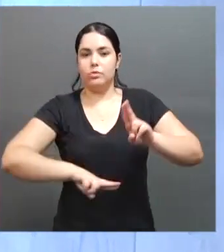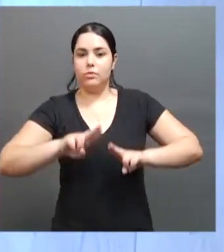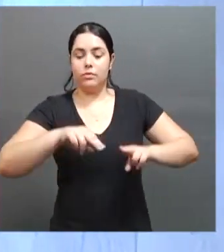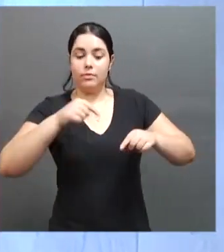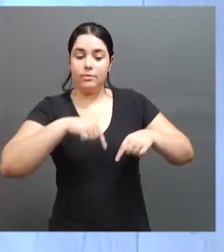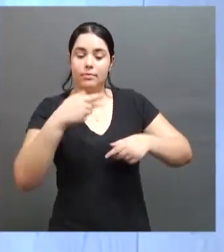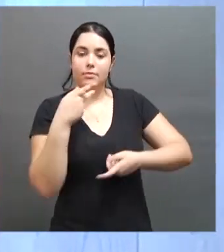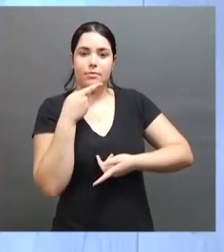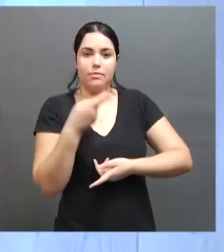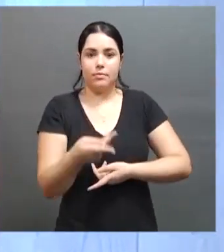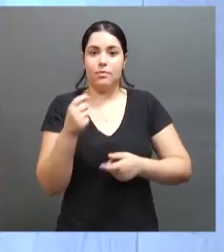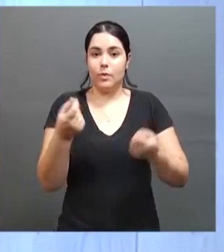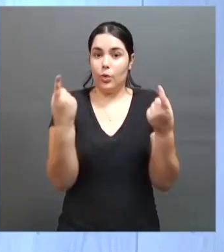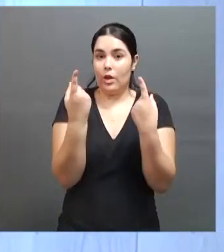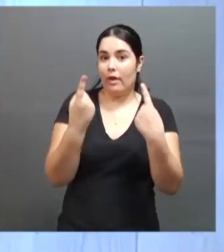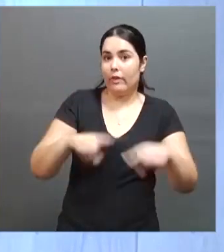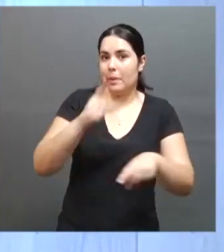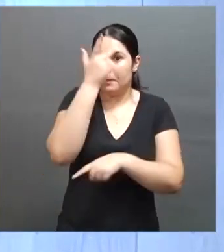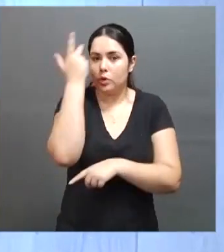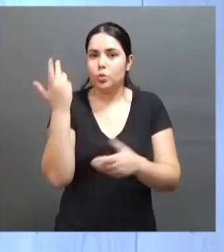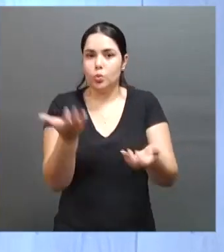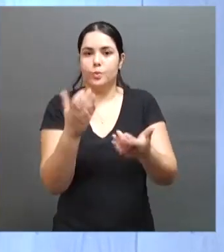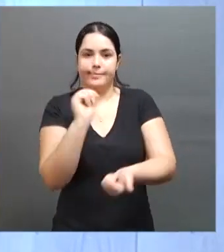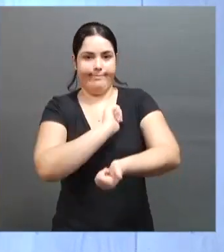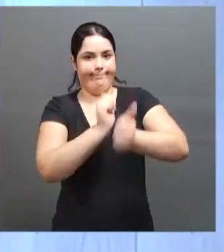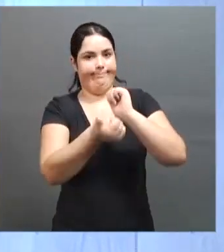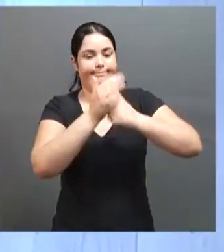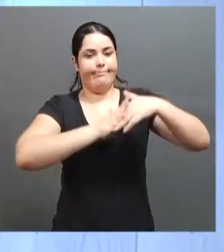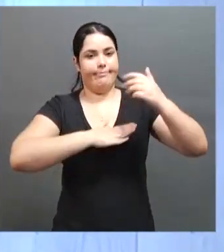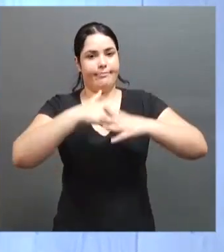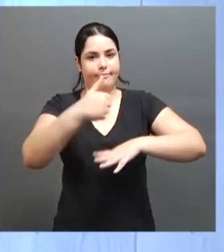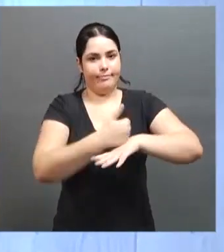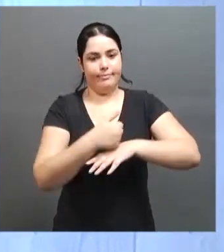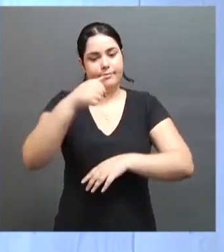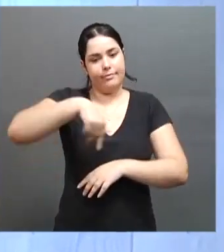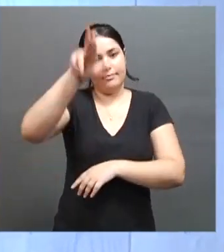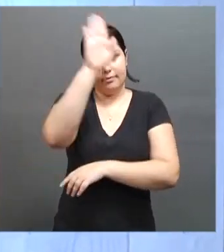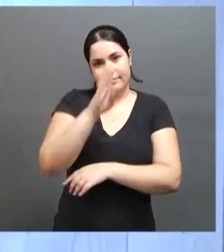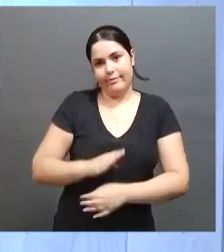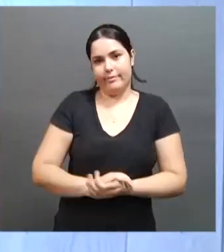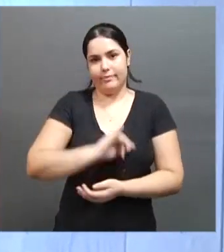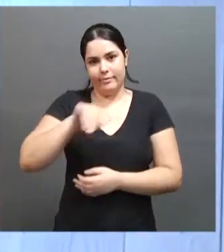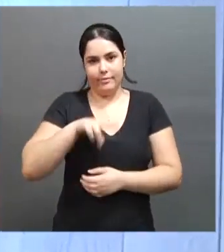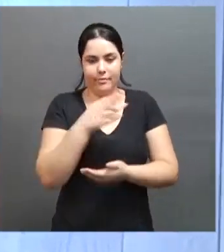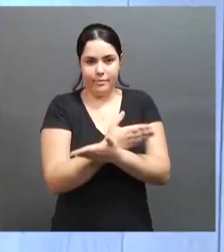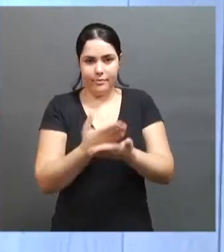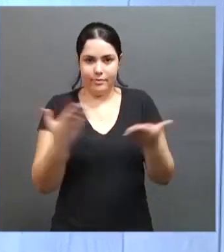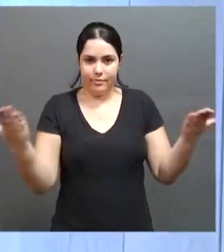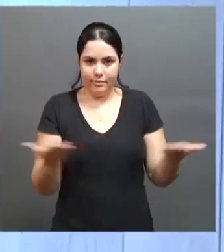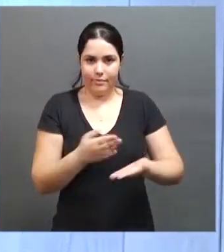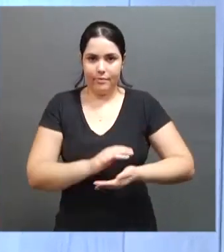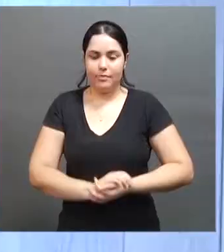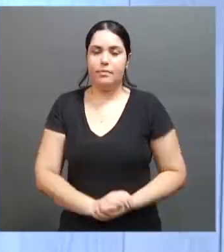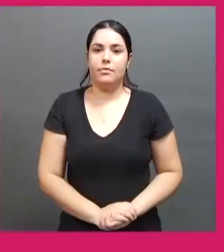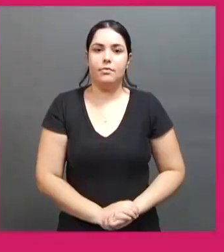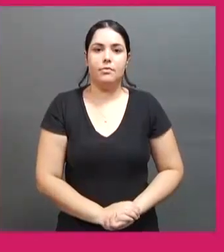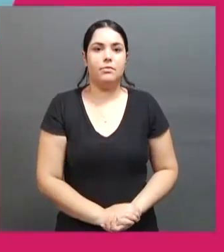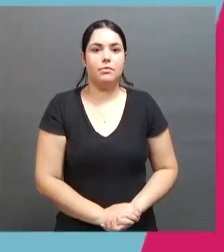fala dos desafios de quem quer ser atleta profissional no Brasil. O Jornal da UFU começa agora.